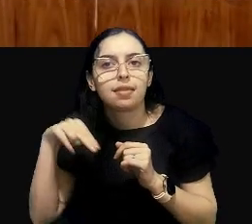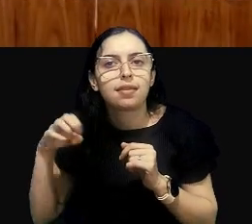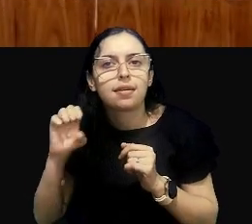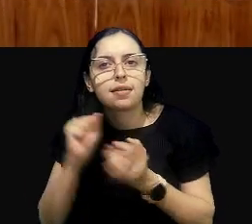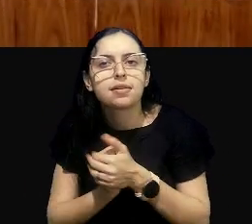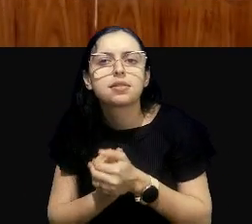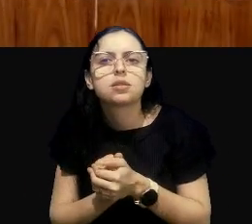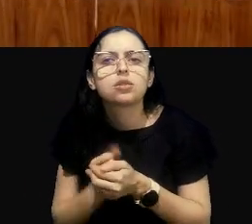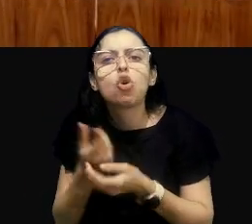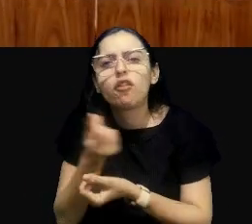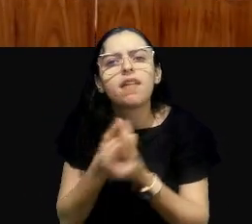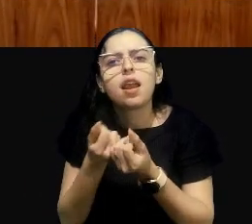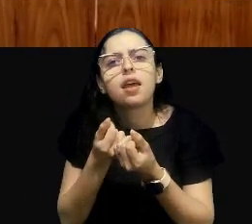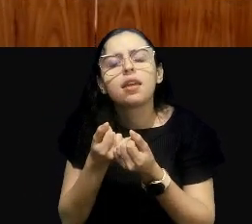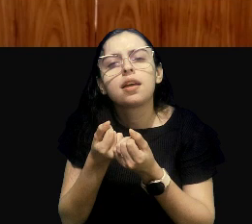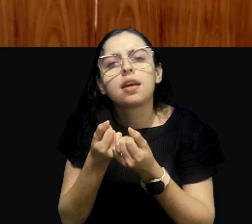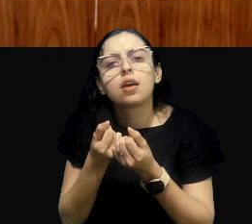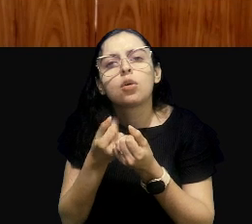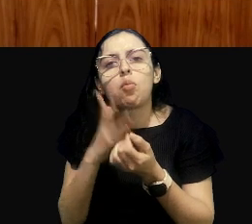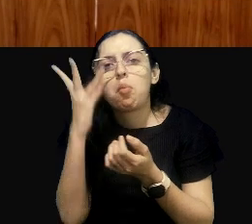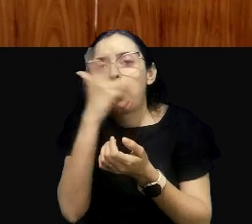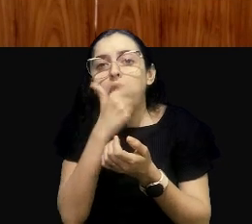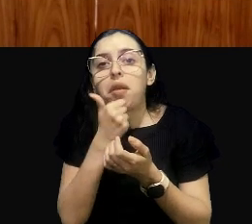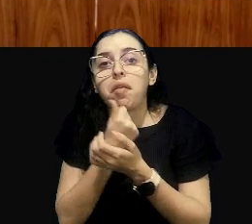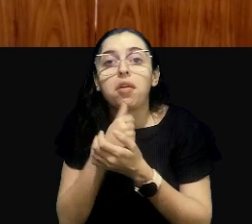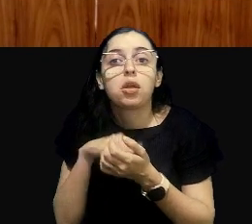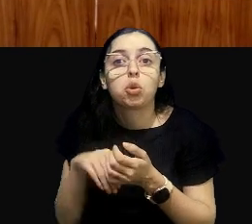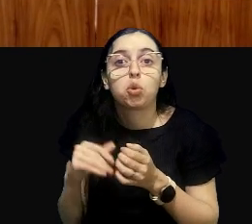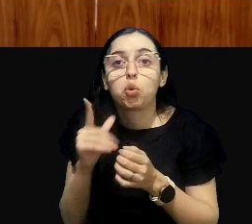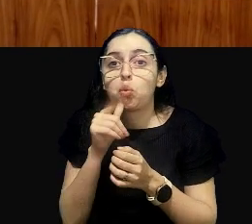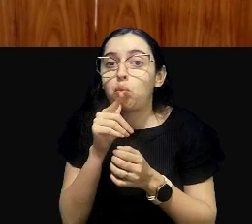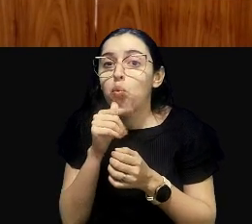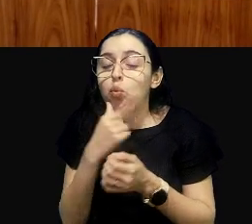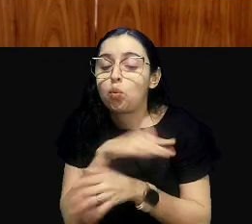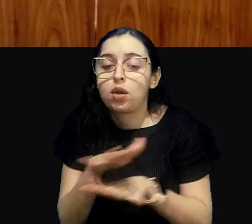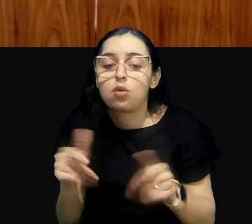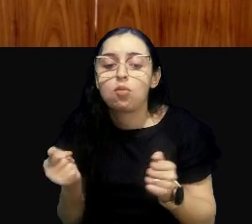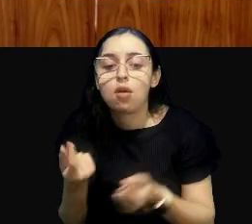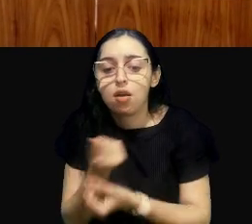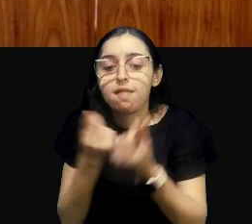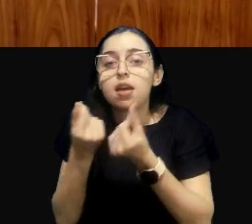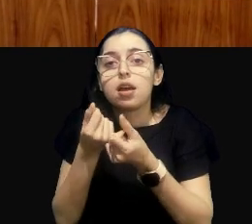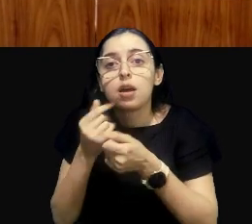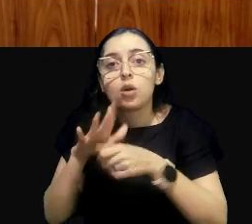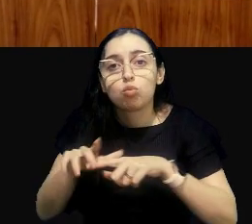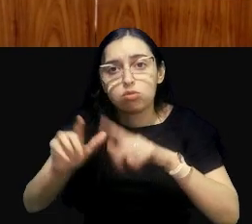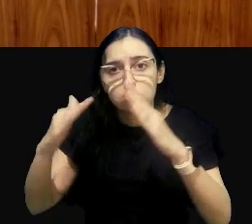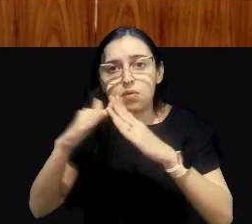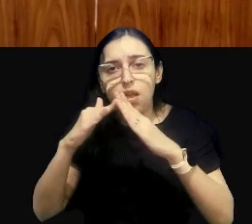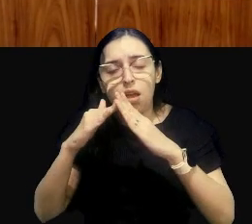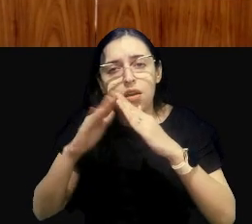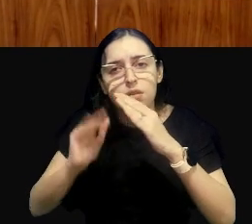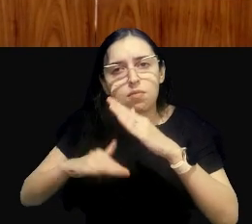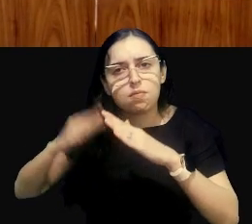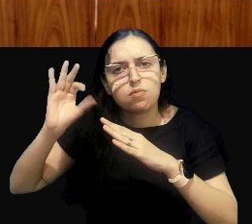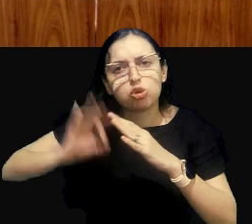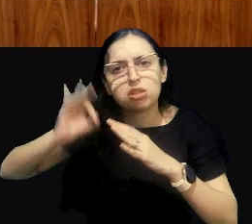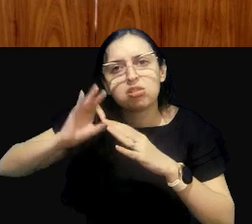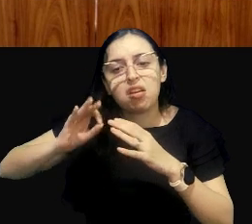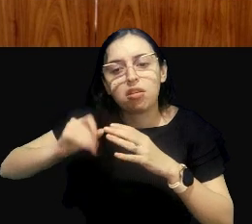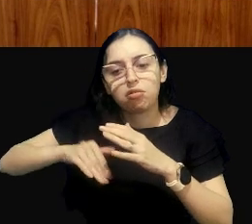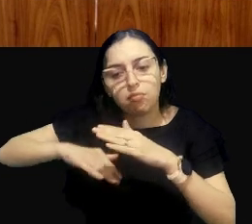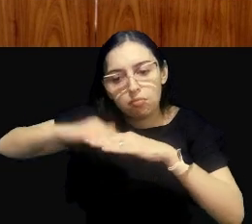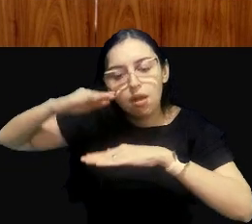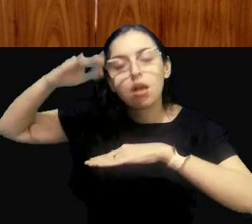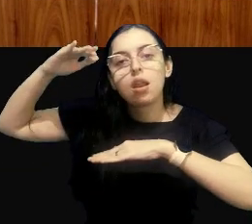pessoas ter um rio bonito? O quanto valorizaria a propriedade dela? Quantos por cento a sua casa lá, Inês, valeria mais